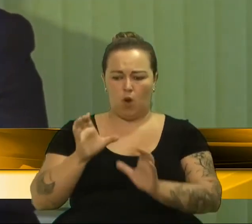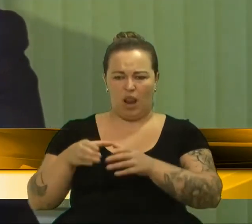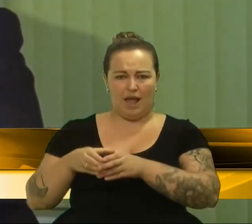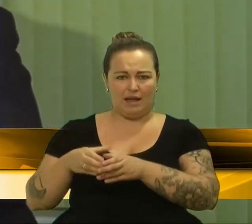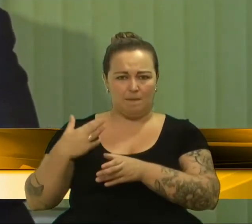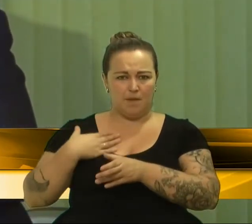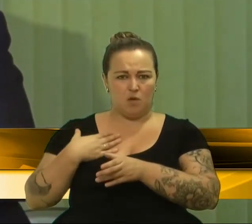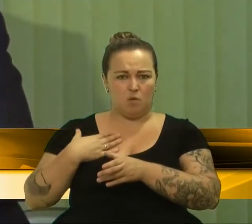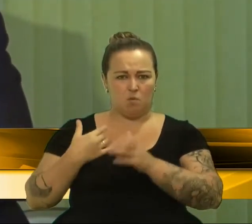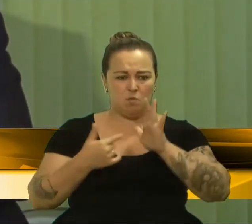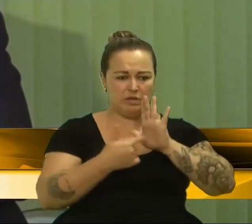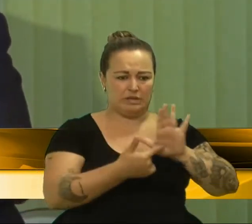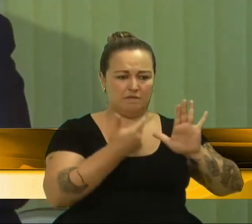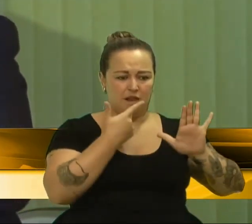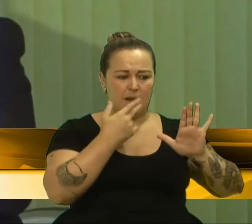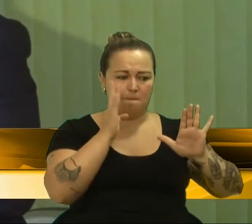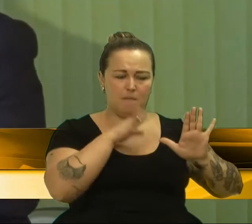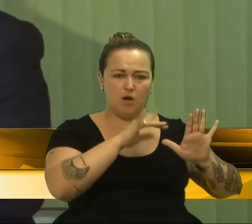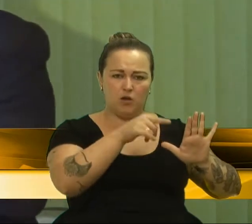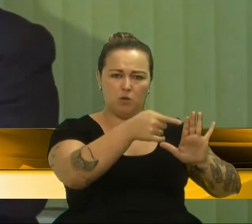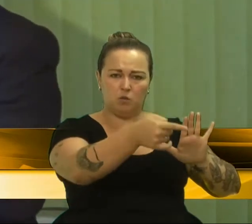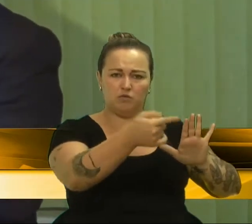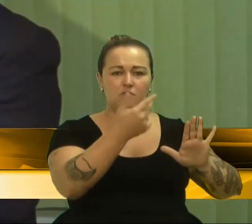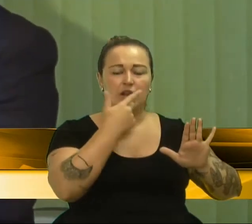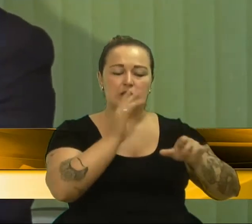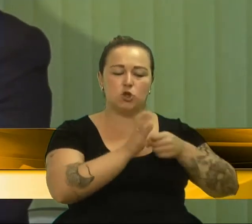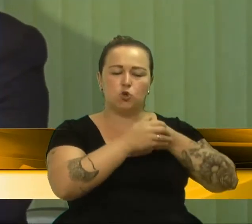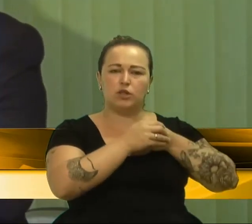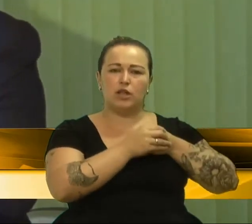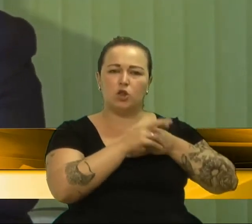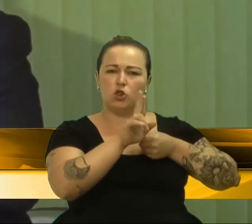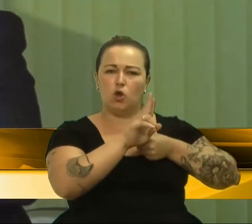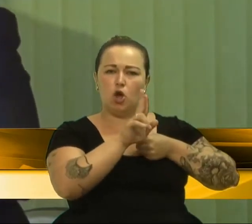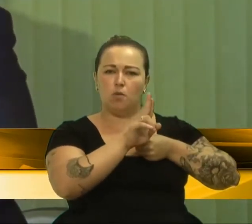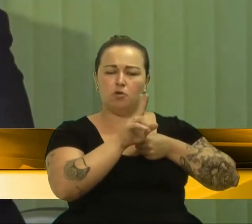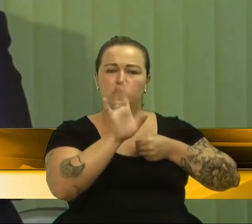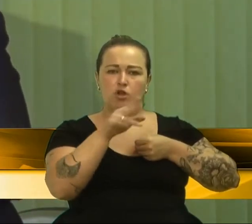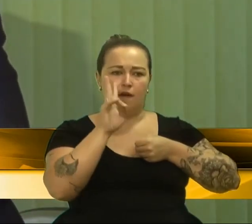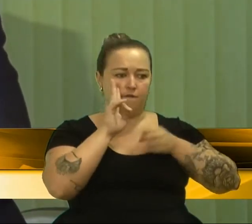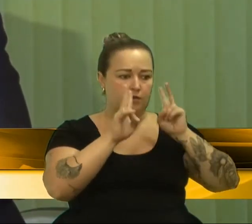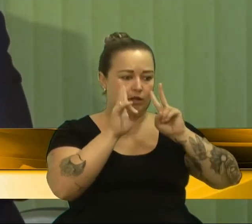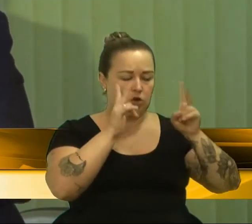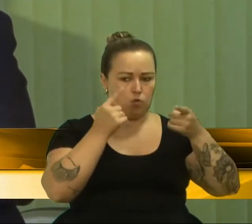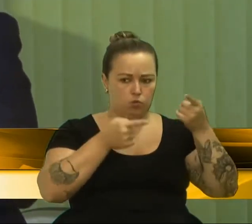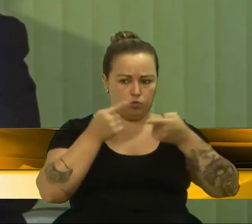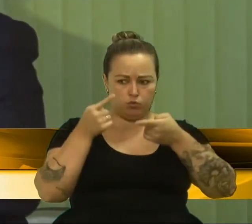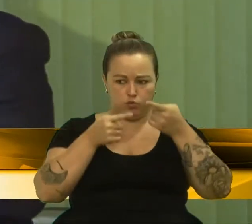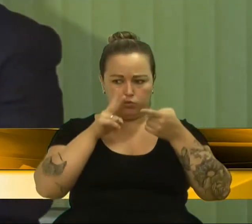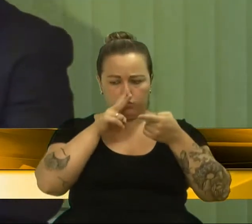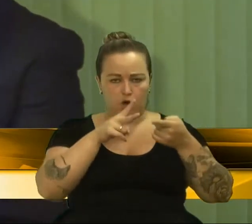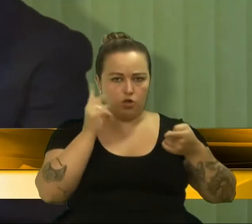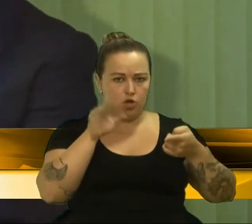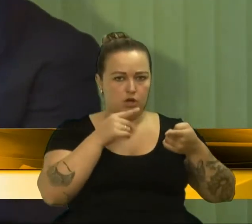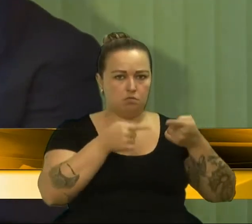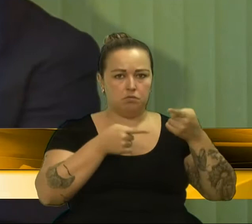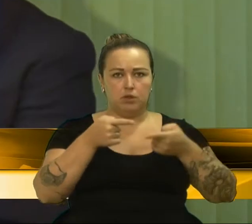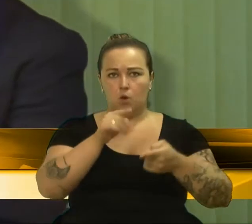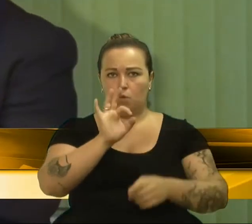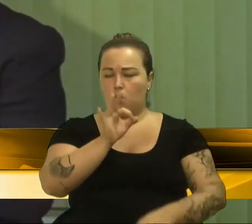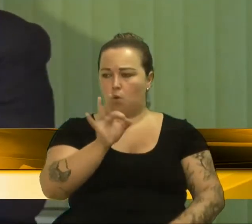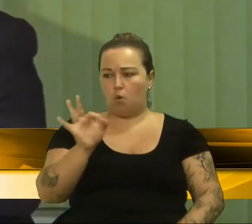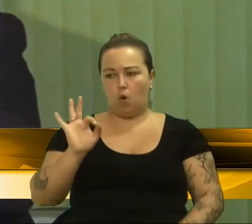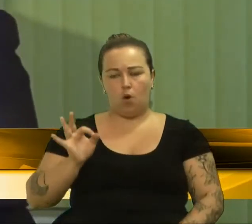expor outro no anonimato. Eu já vi discussões aqui mais fortes, enfim, não concordo com